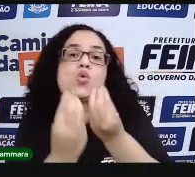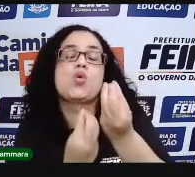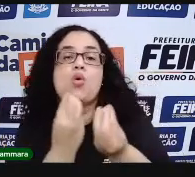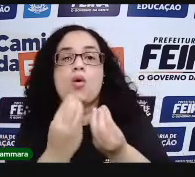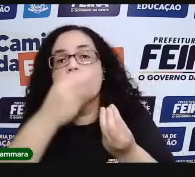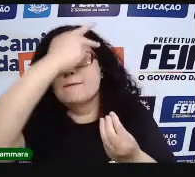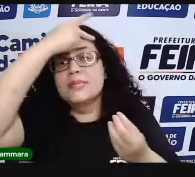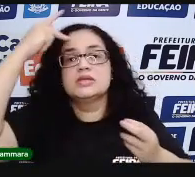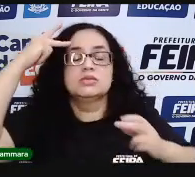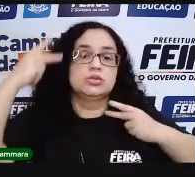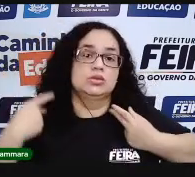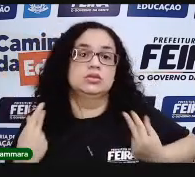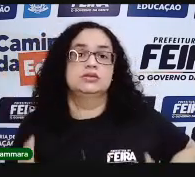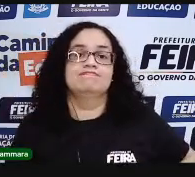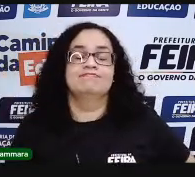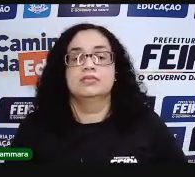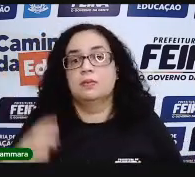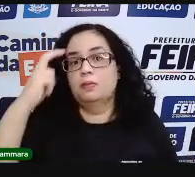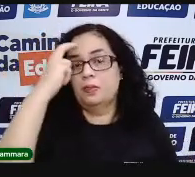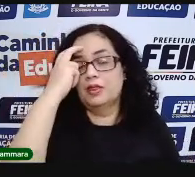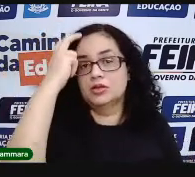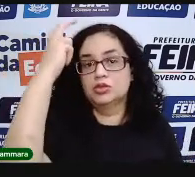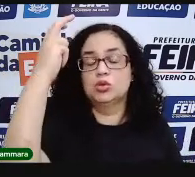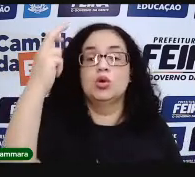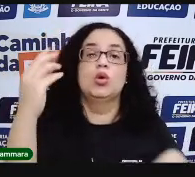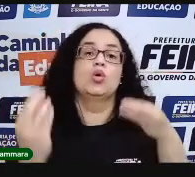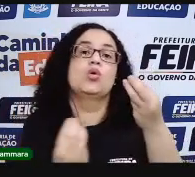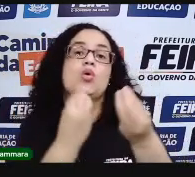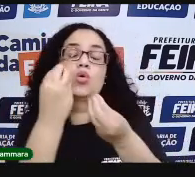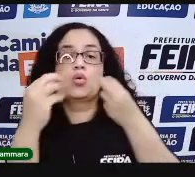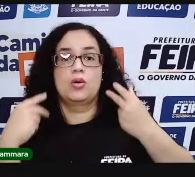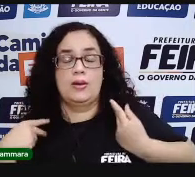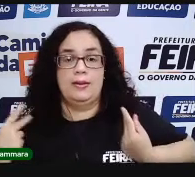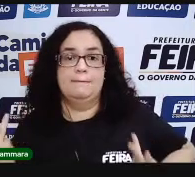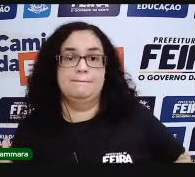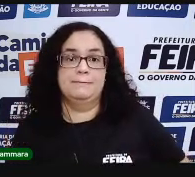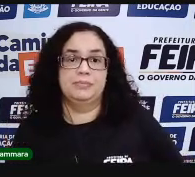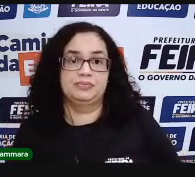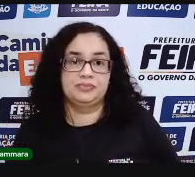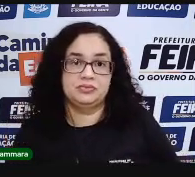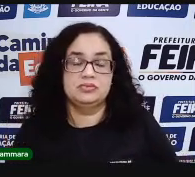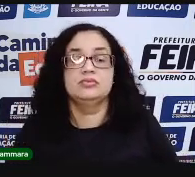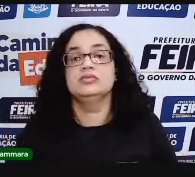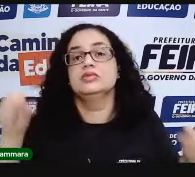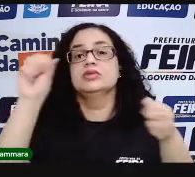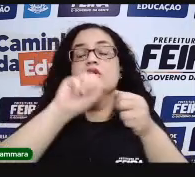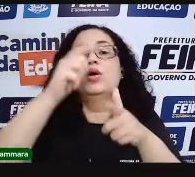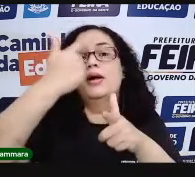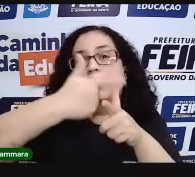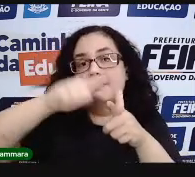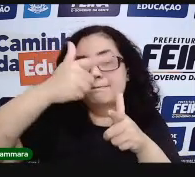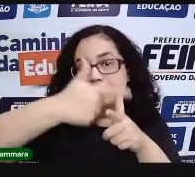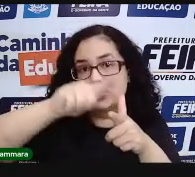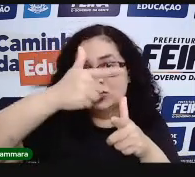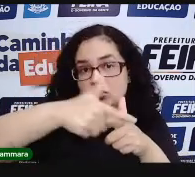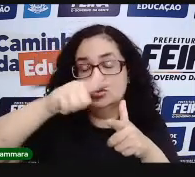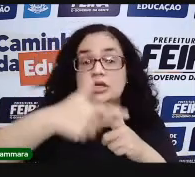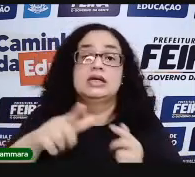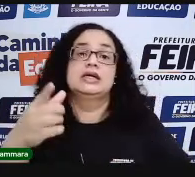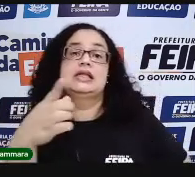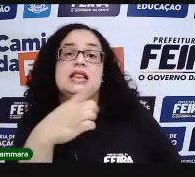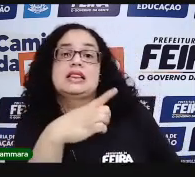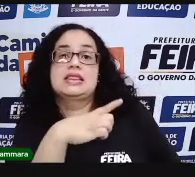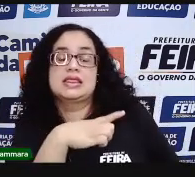como o ser humano é inteligente. Como o ser humano, ele cria estratégias para resolver os seus problemas.